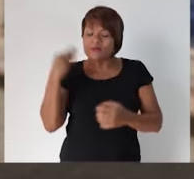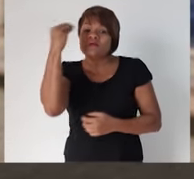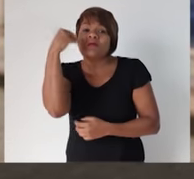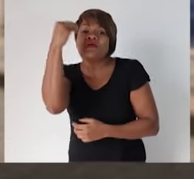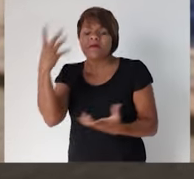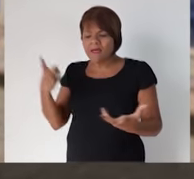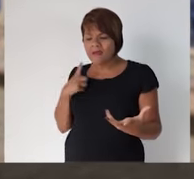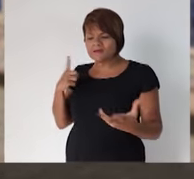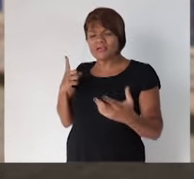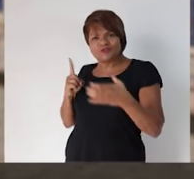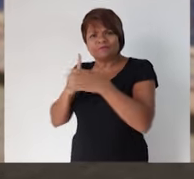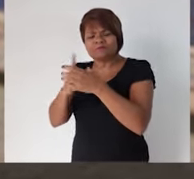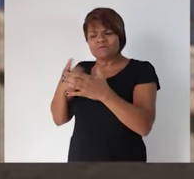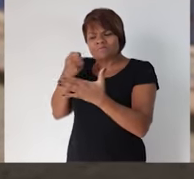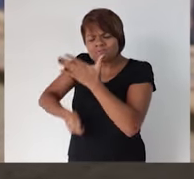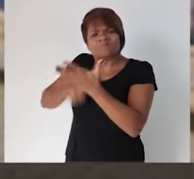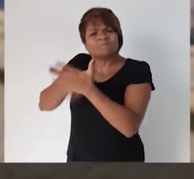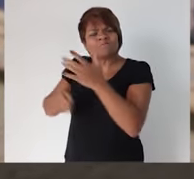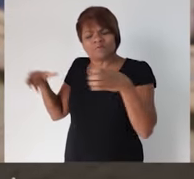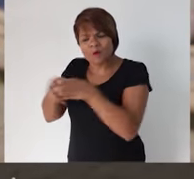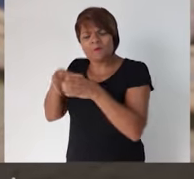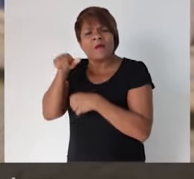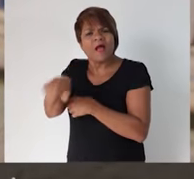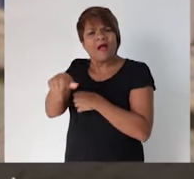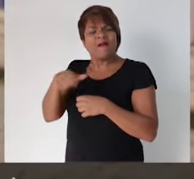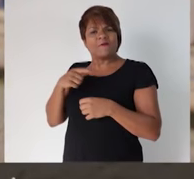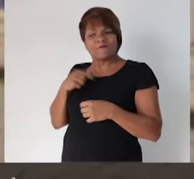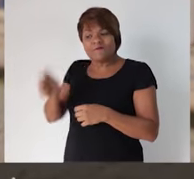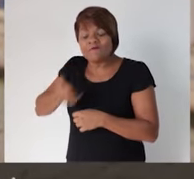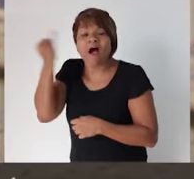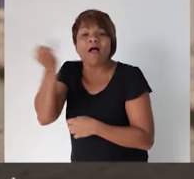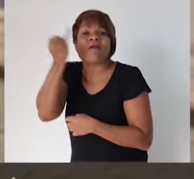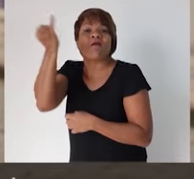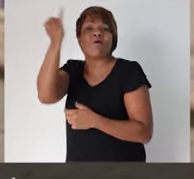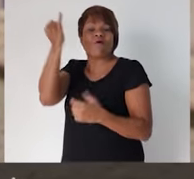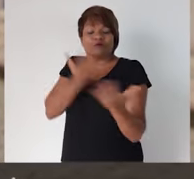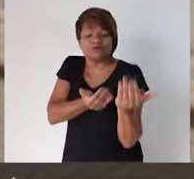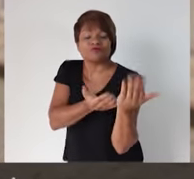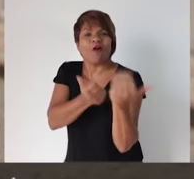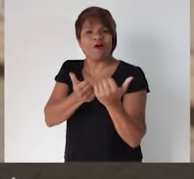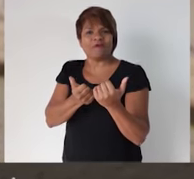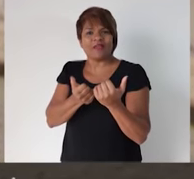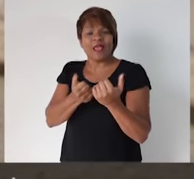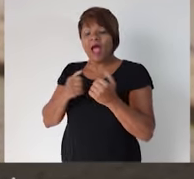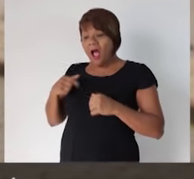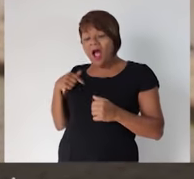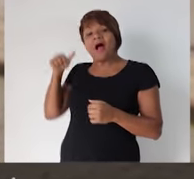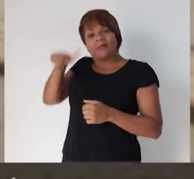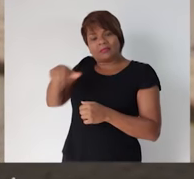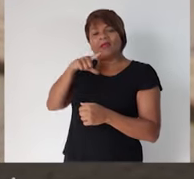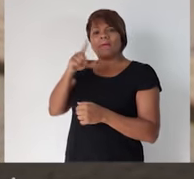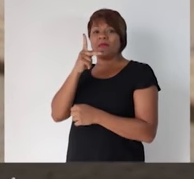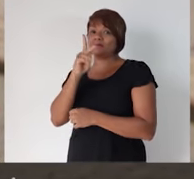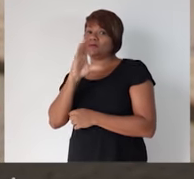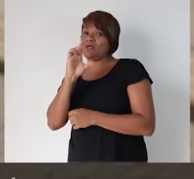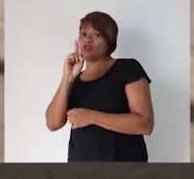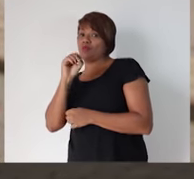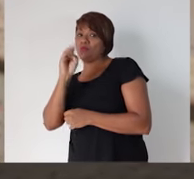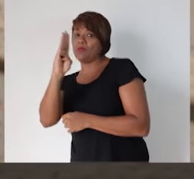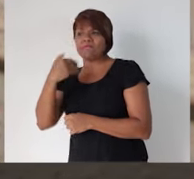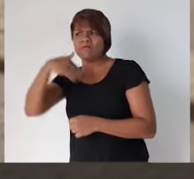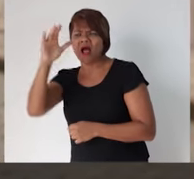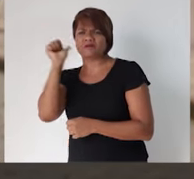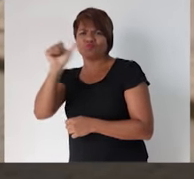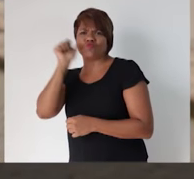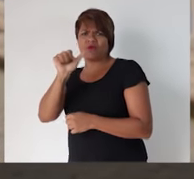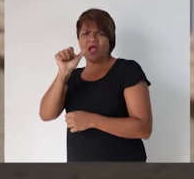valorizam as mulheres e os jovens. A bancada do PCdoB é a proporcionalmente, tem mais mulheres na Câmara dos Deputados.